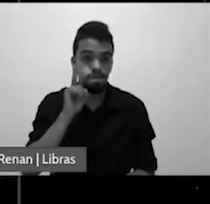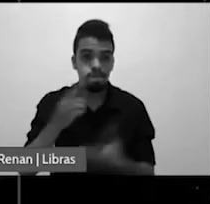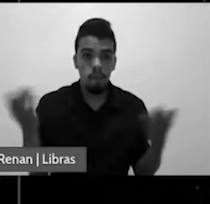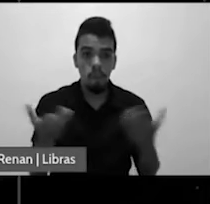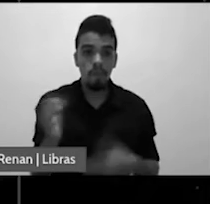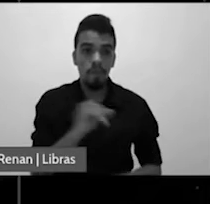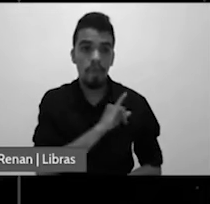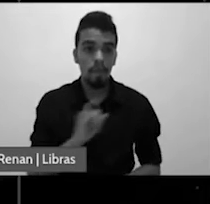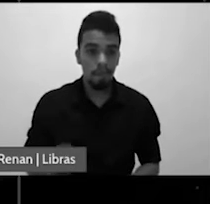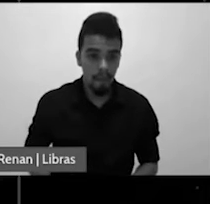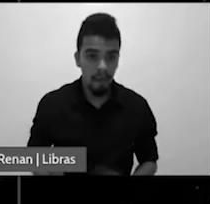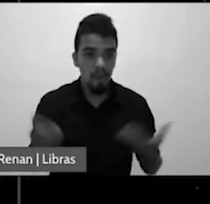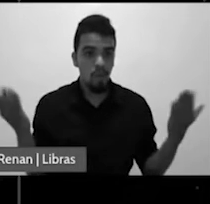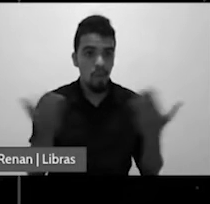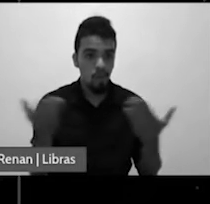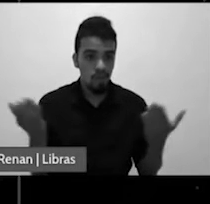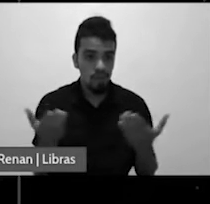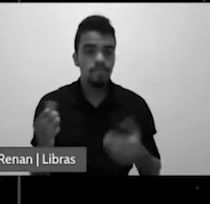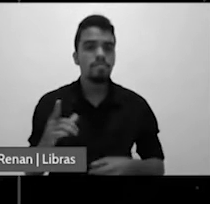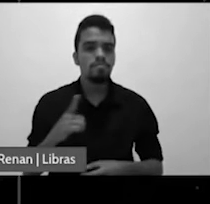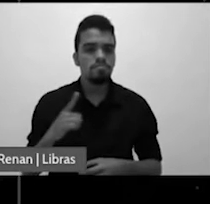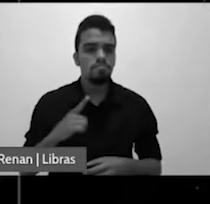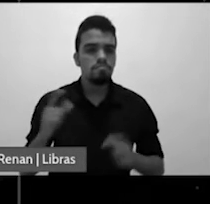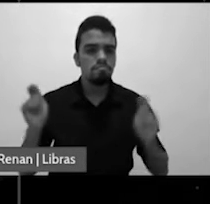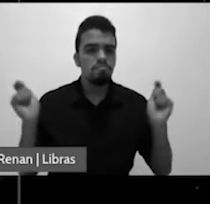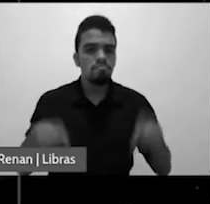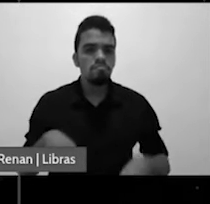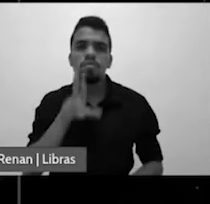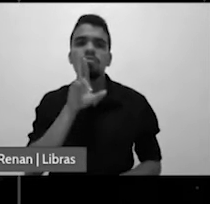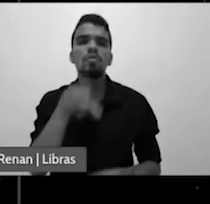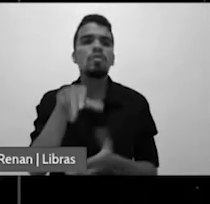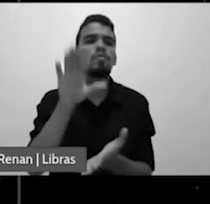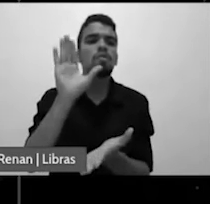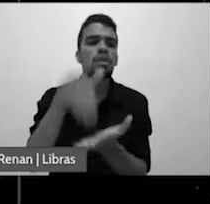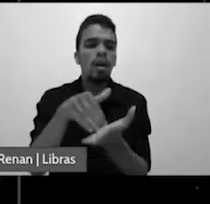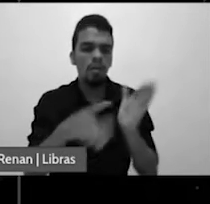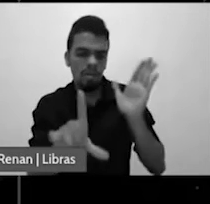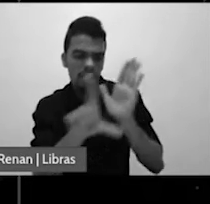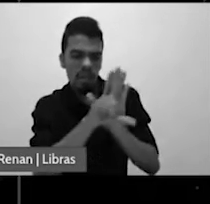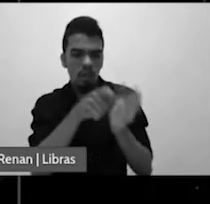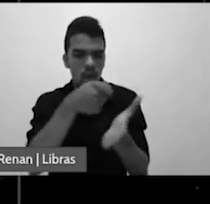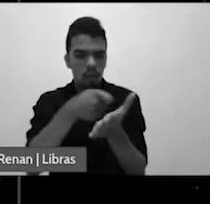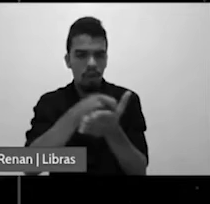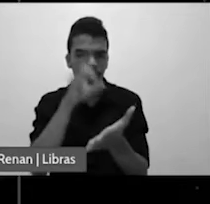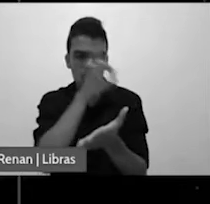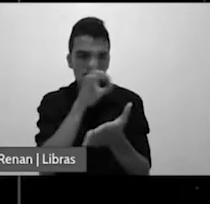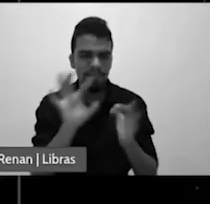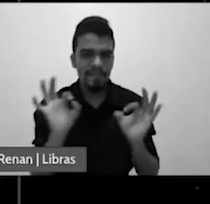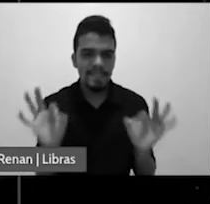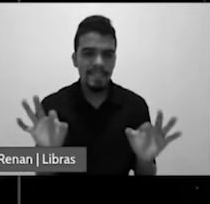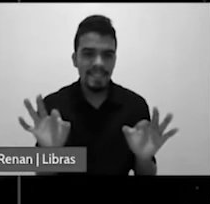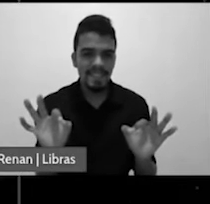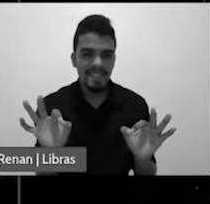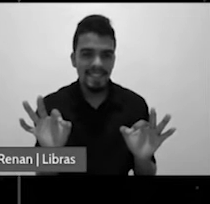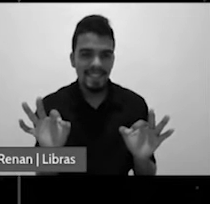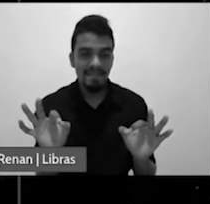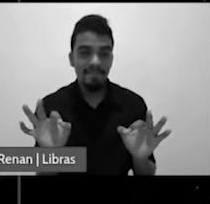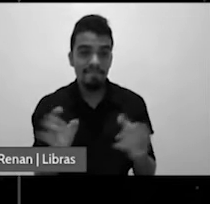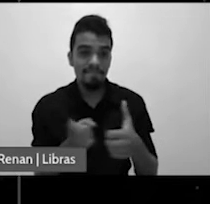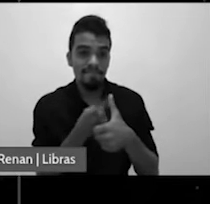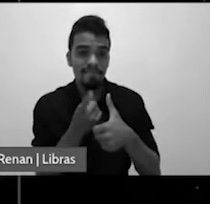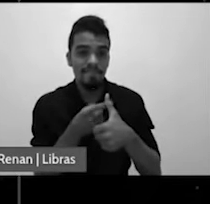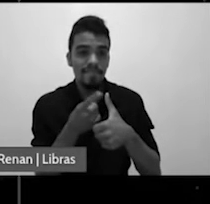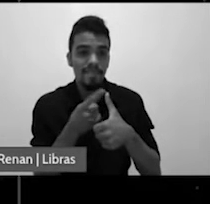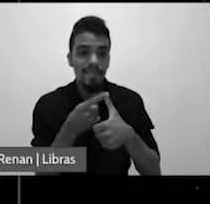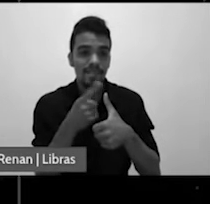de Roma poderá resultar isso numa lei dominical primeiro nos Estados Unidos depois no restante do mundo sim